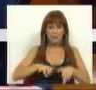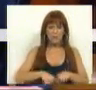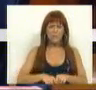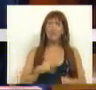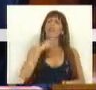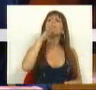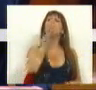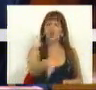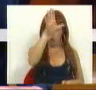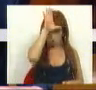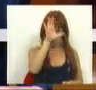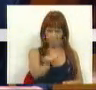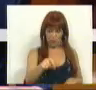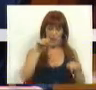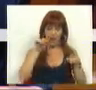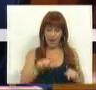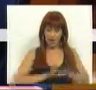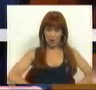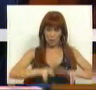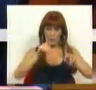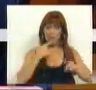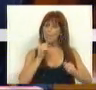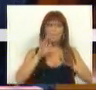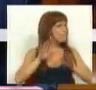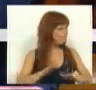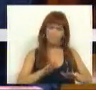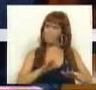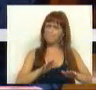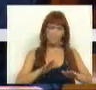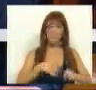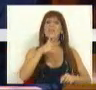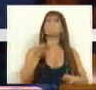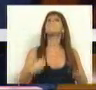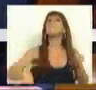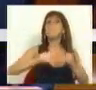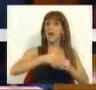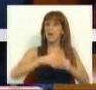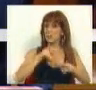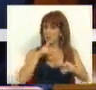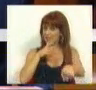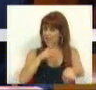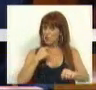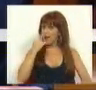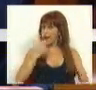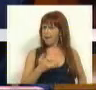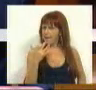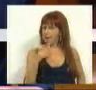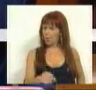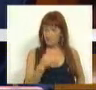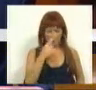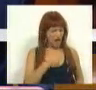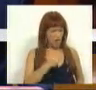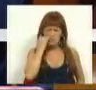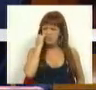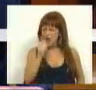para dizer ao Governo que este progresso não pode parar. E para dizer mais, para dizer que é um erro, é um